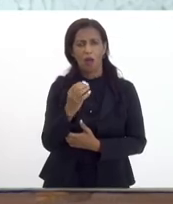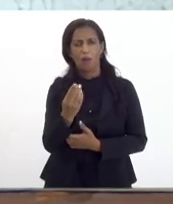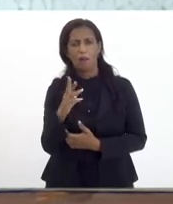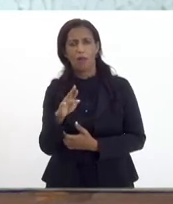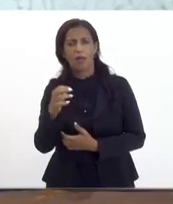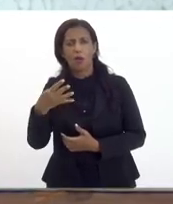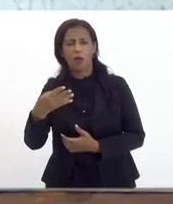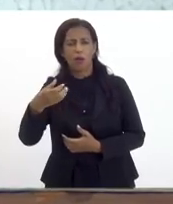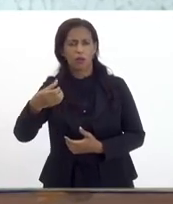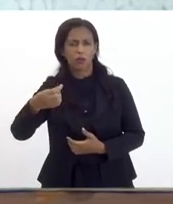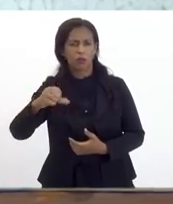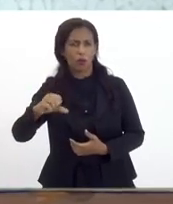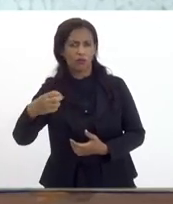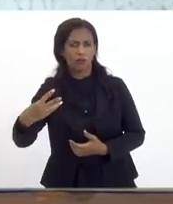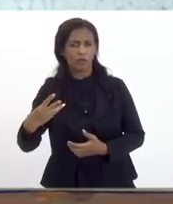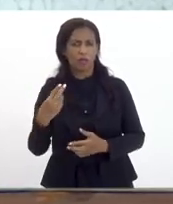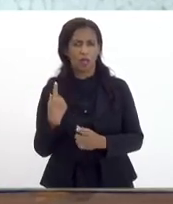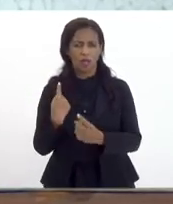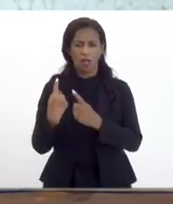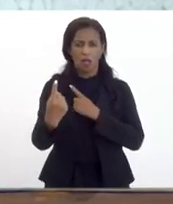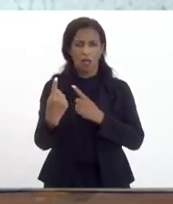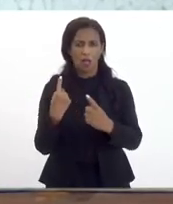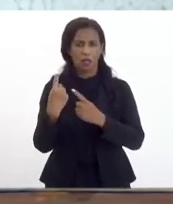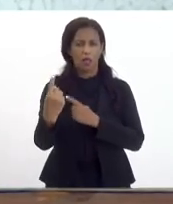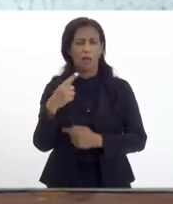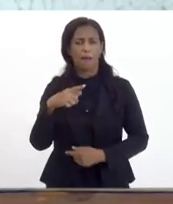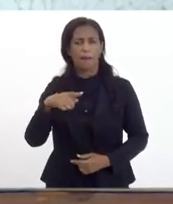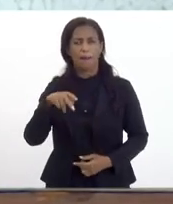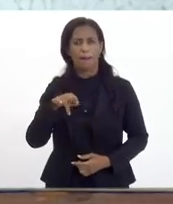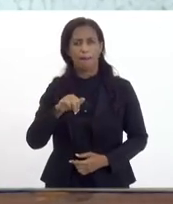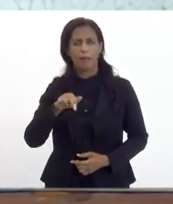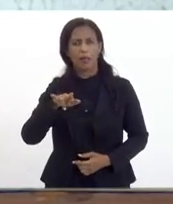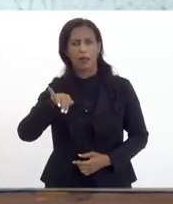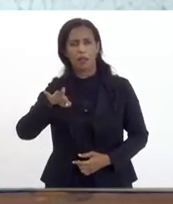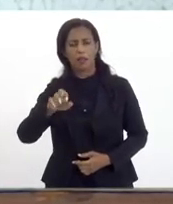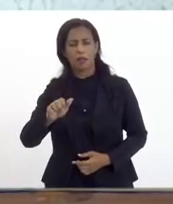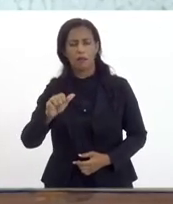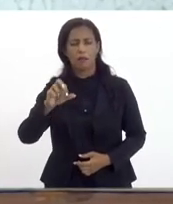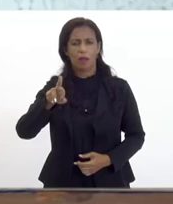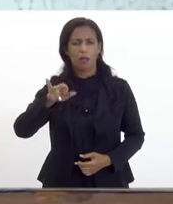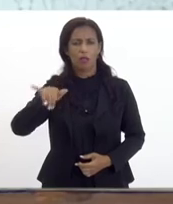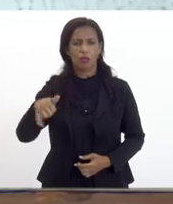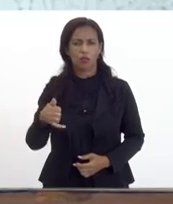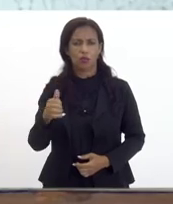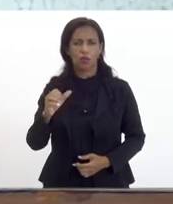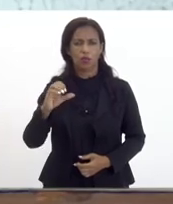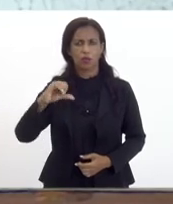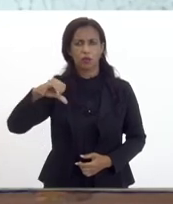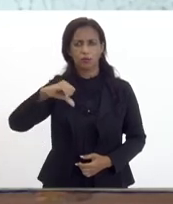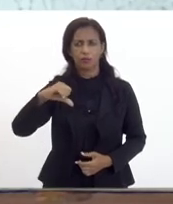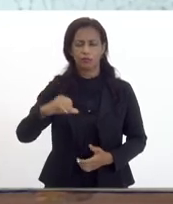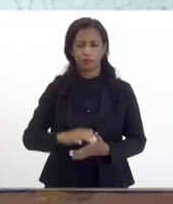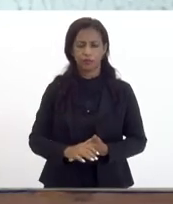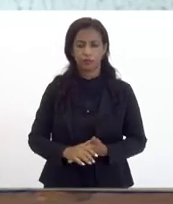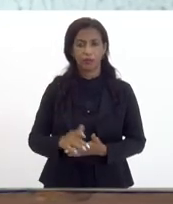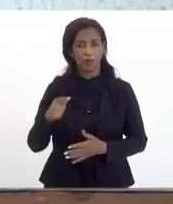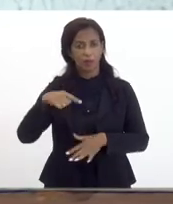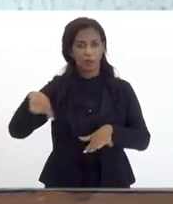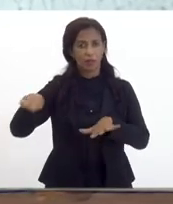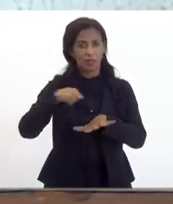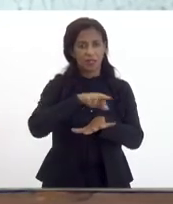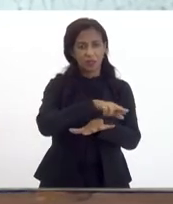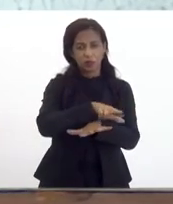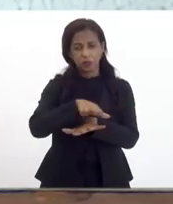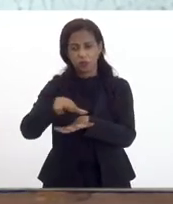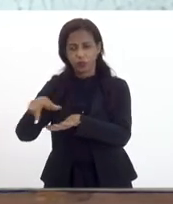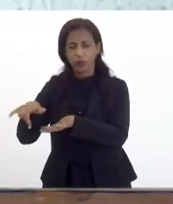-493 e a reta de Piranema RJ-099 esses senhor presidente são apenas